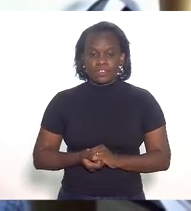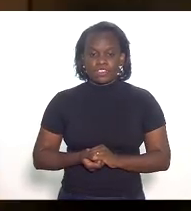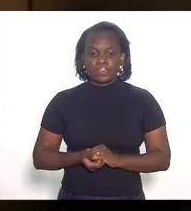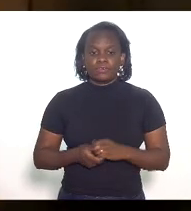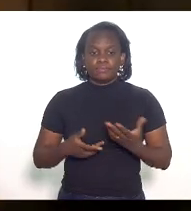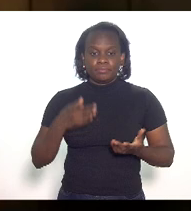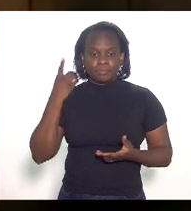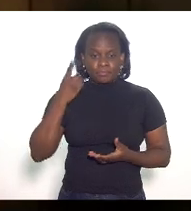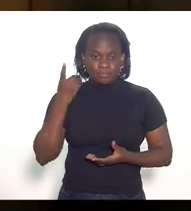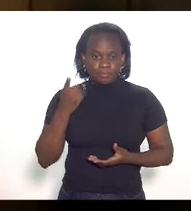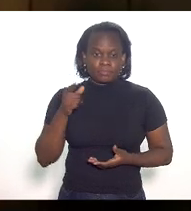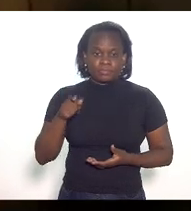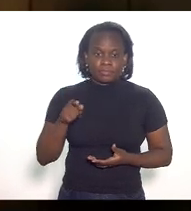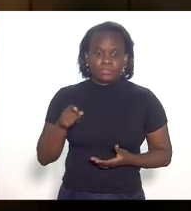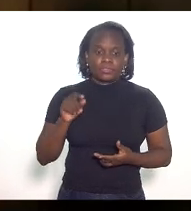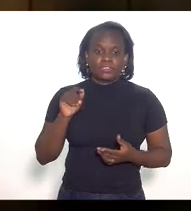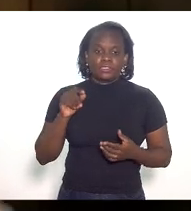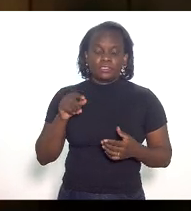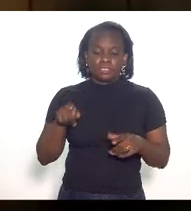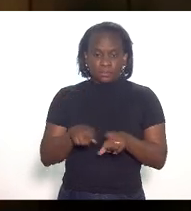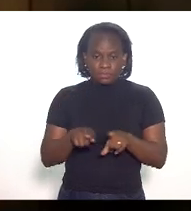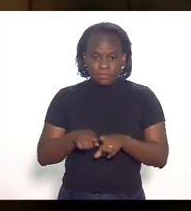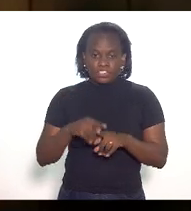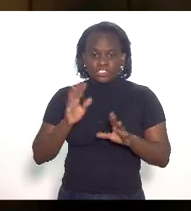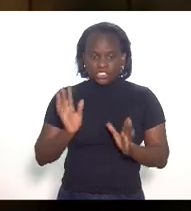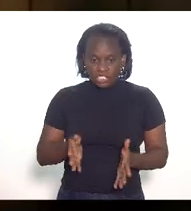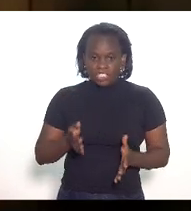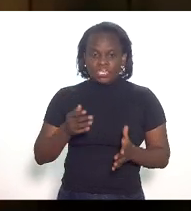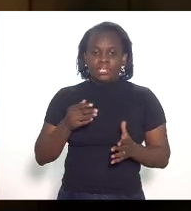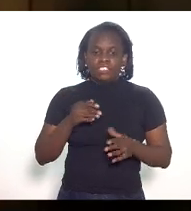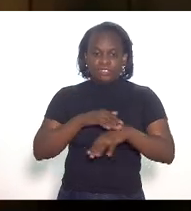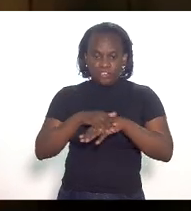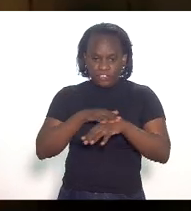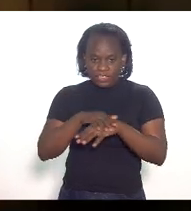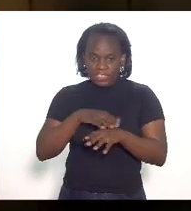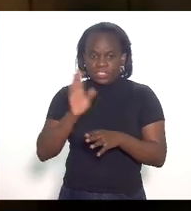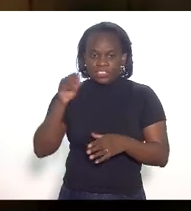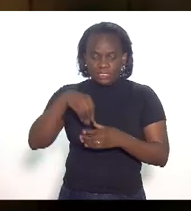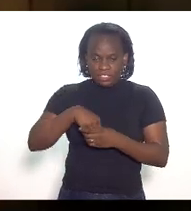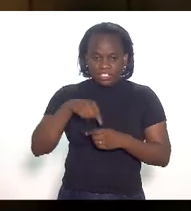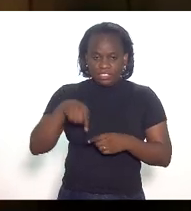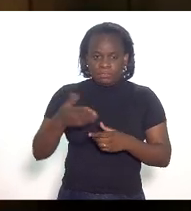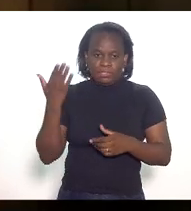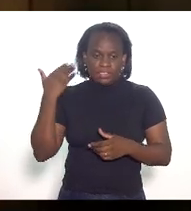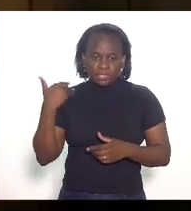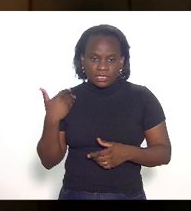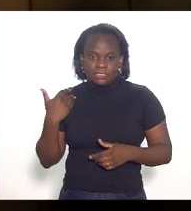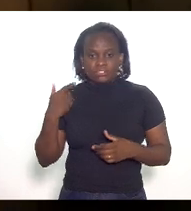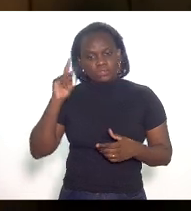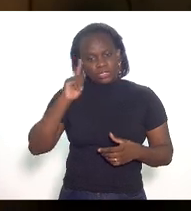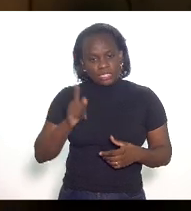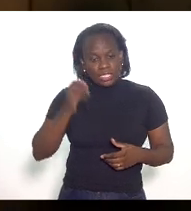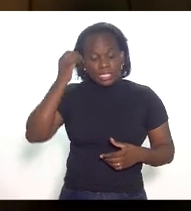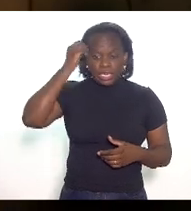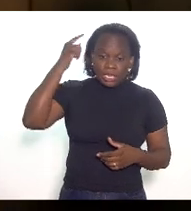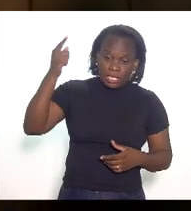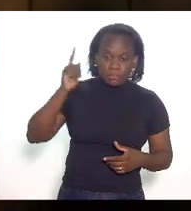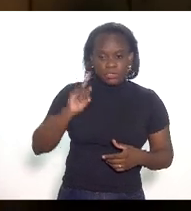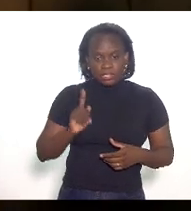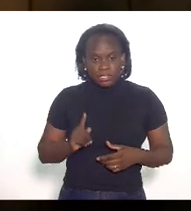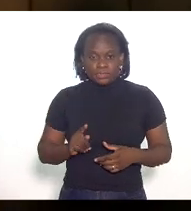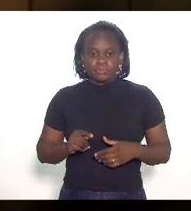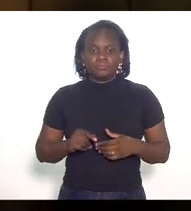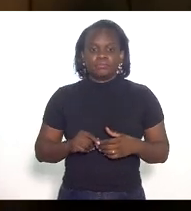deputado essa questão inclusive já foi objeto de uma conversa entre nós no passado não sei se o senhor se recorda